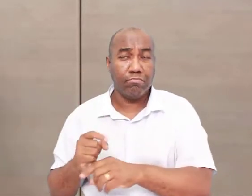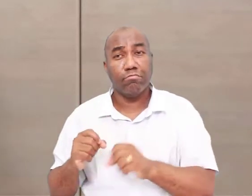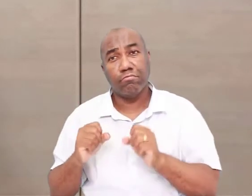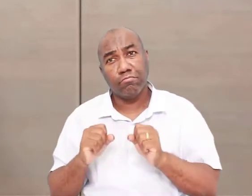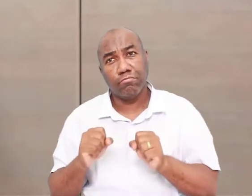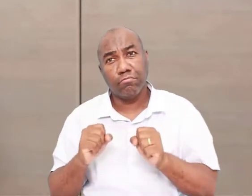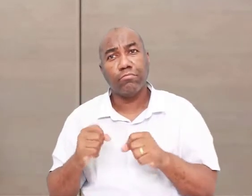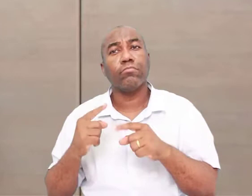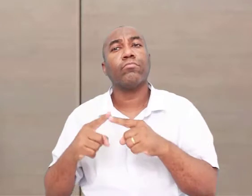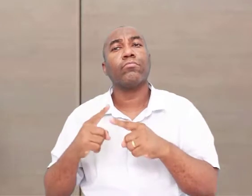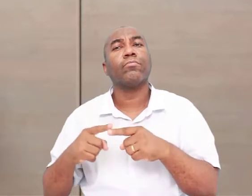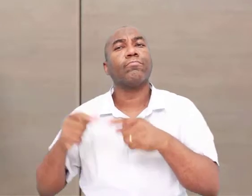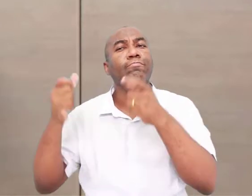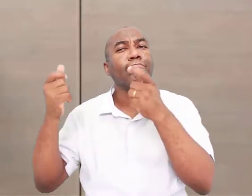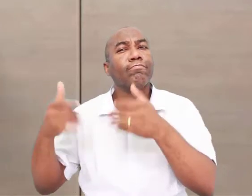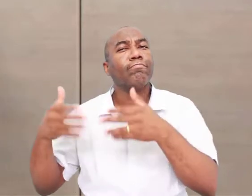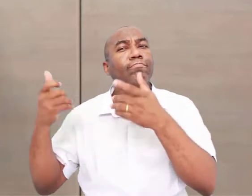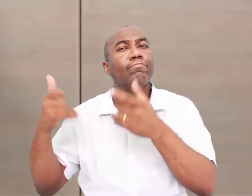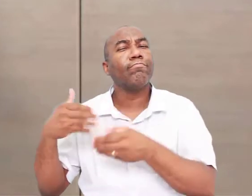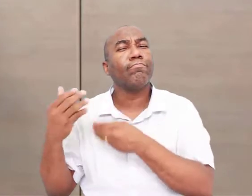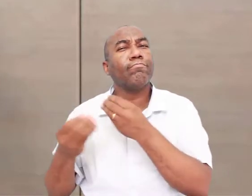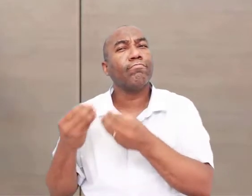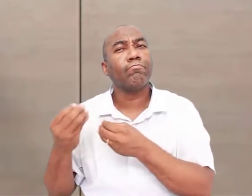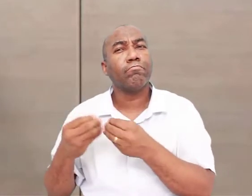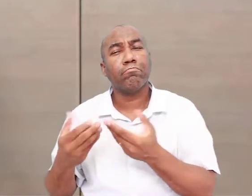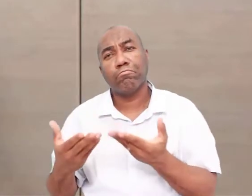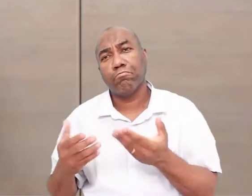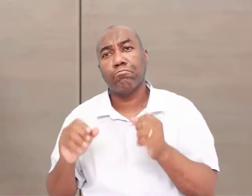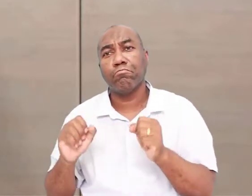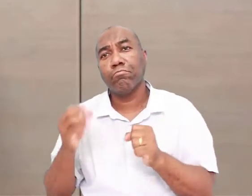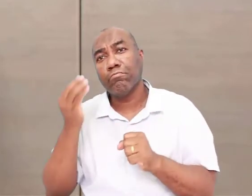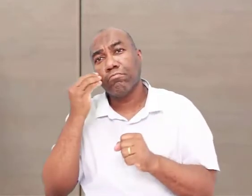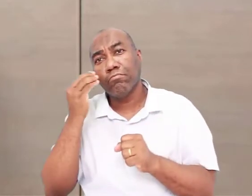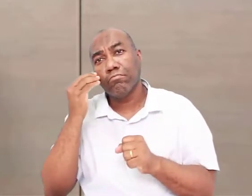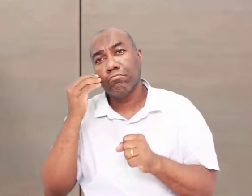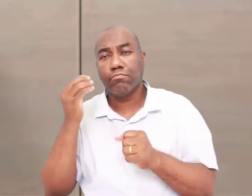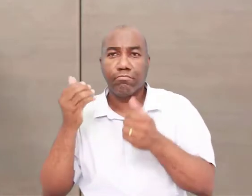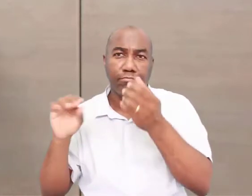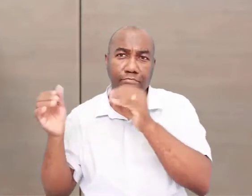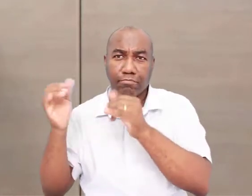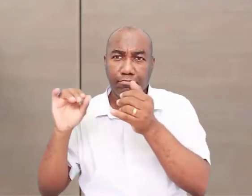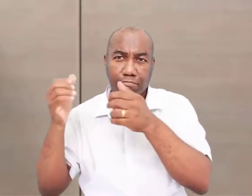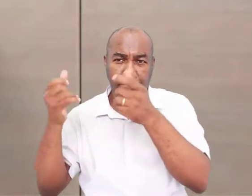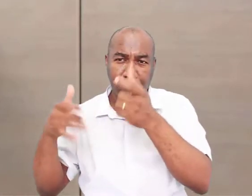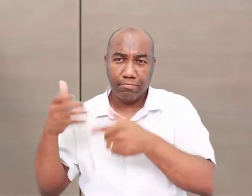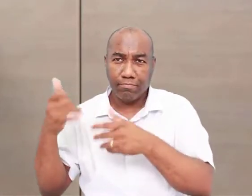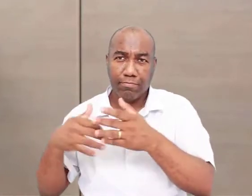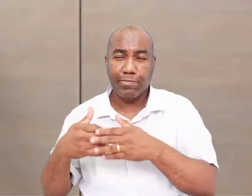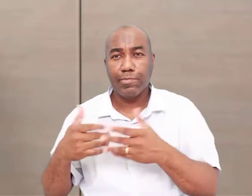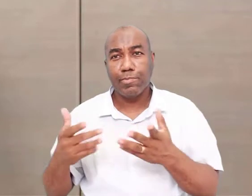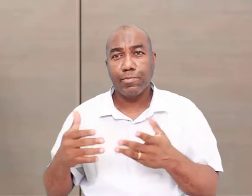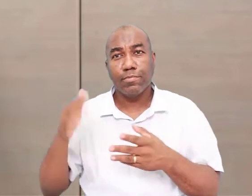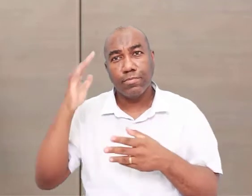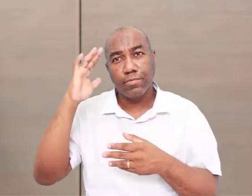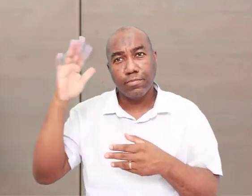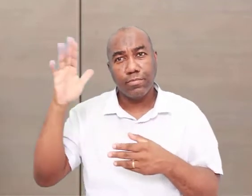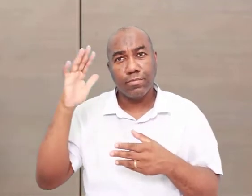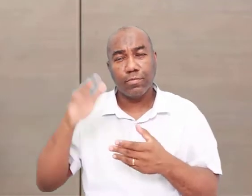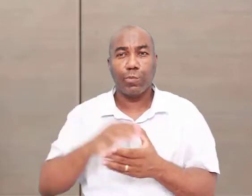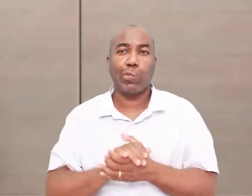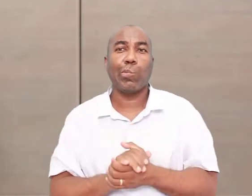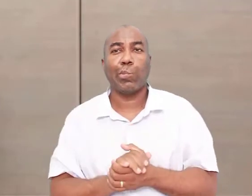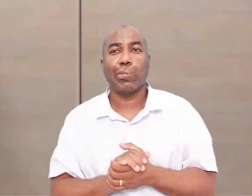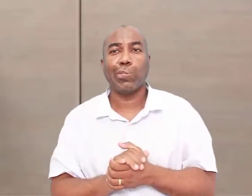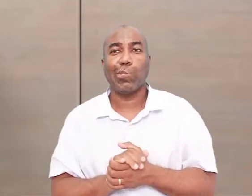e que explica a evolução humana totalmente diferente. Então essa teoria muda tudo, né? Então isso aqui são teorias, mas